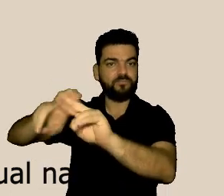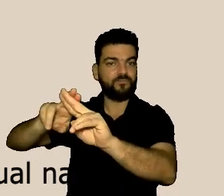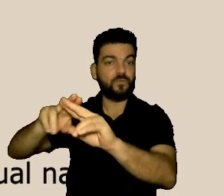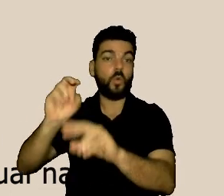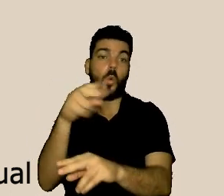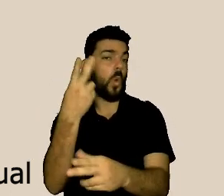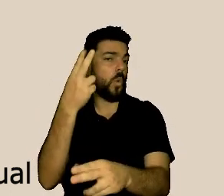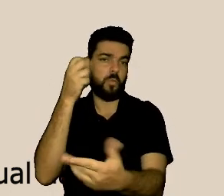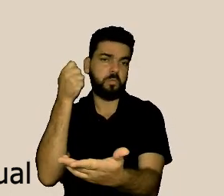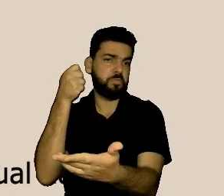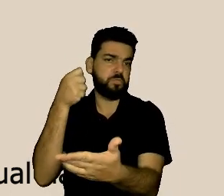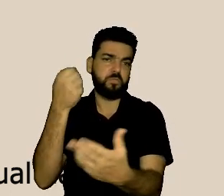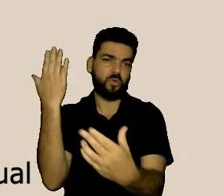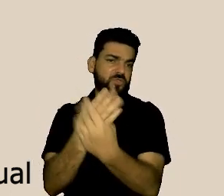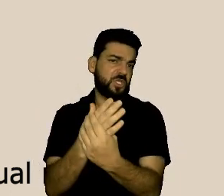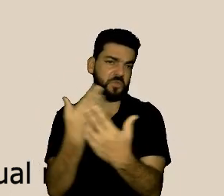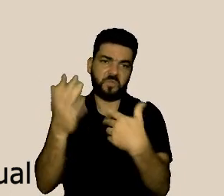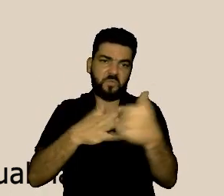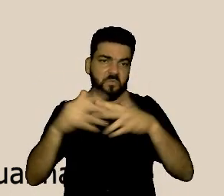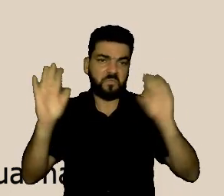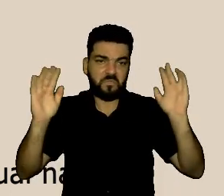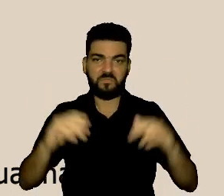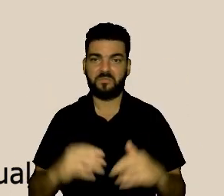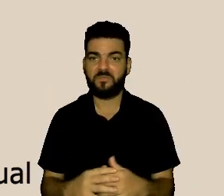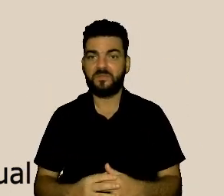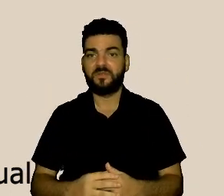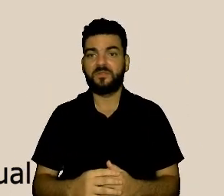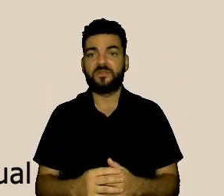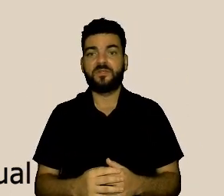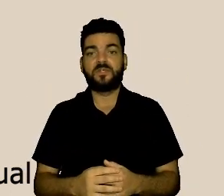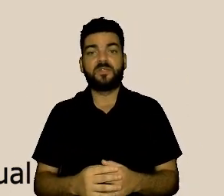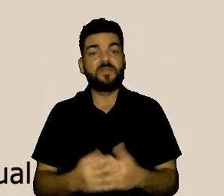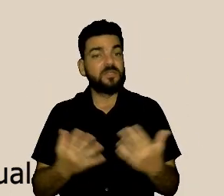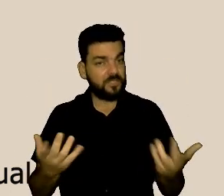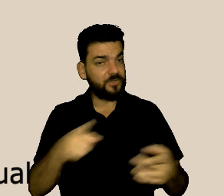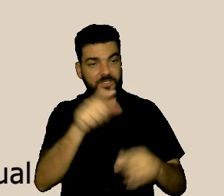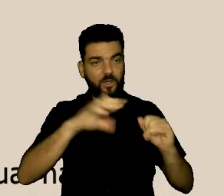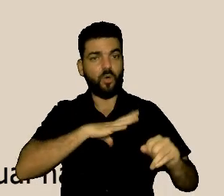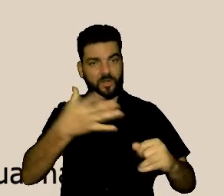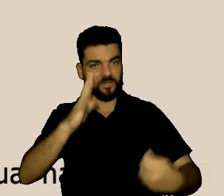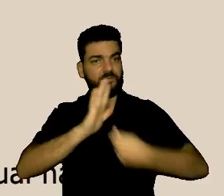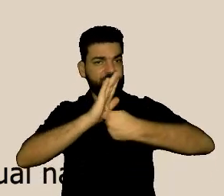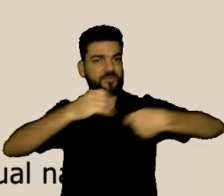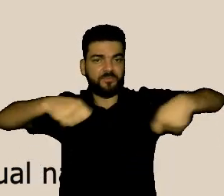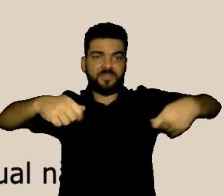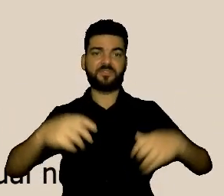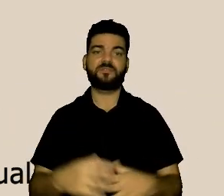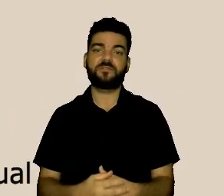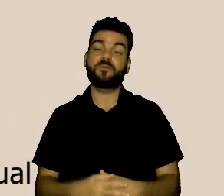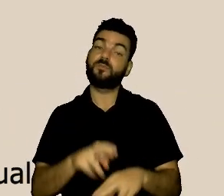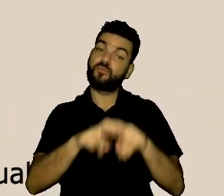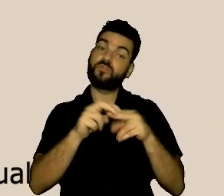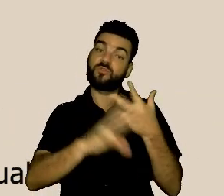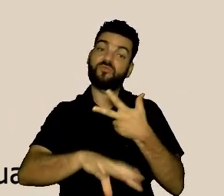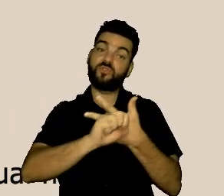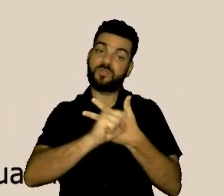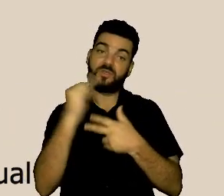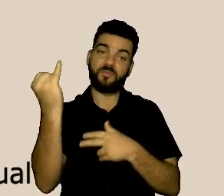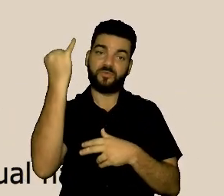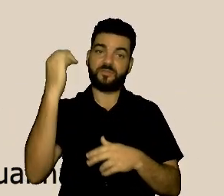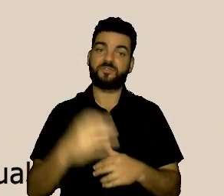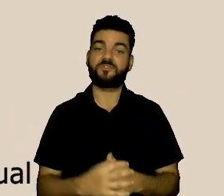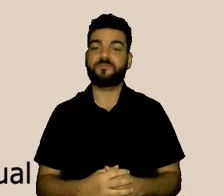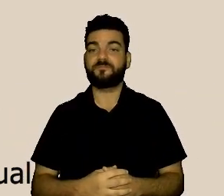essa incumbência à ouvidoria geral. Agora, nós escutamos, acolhemos e prevenimos